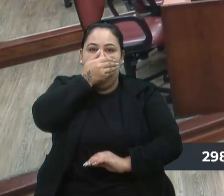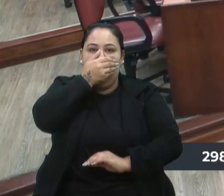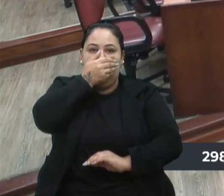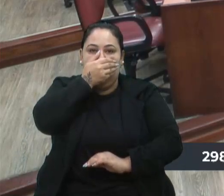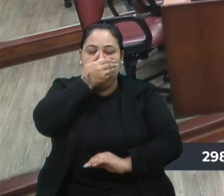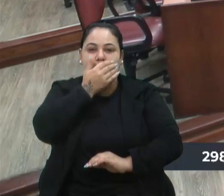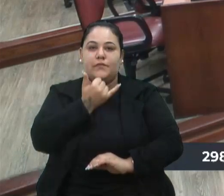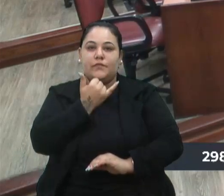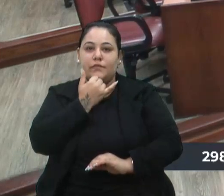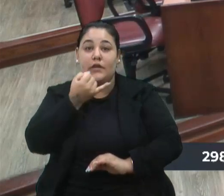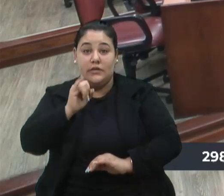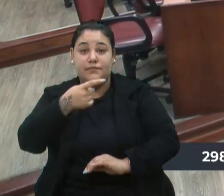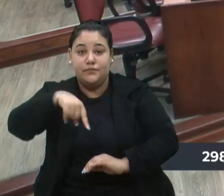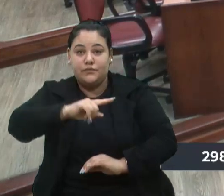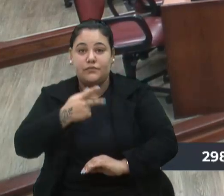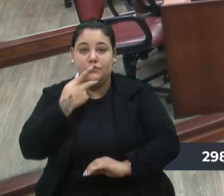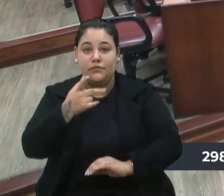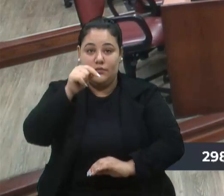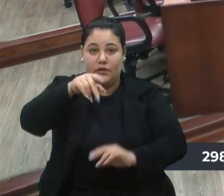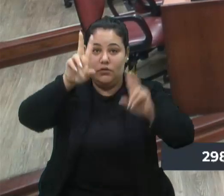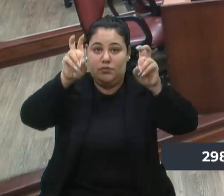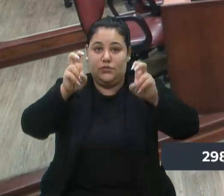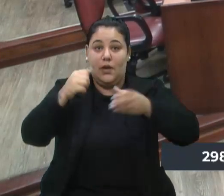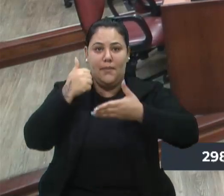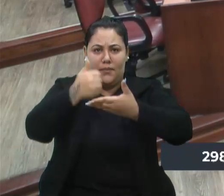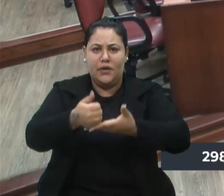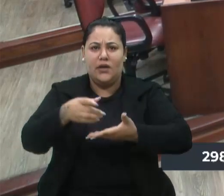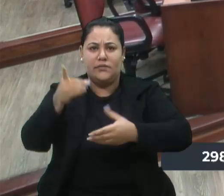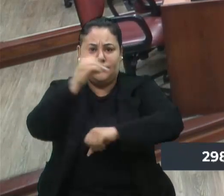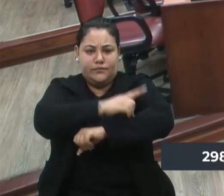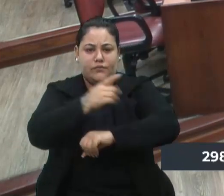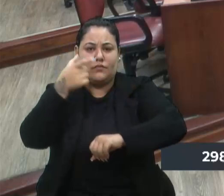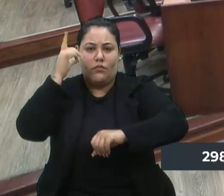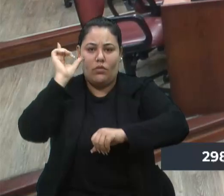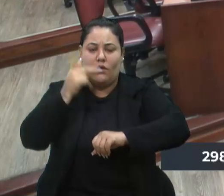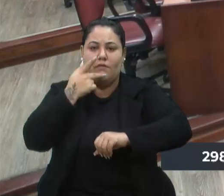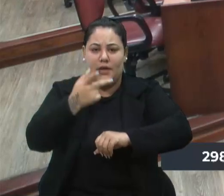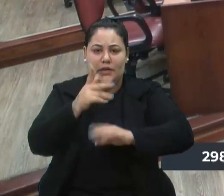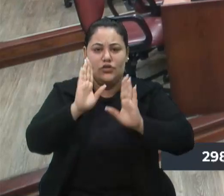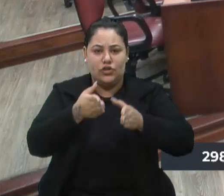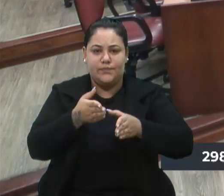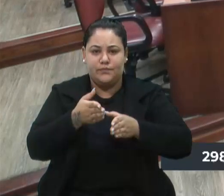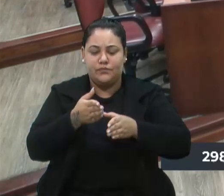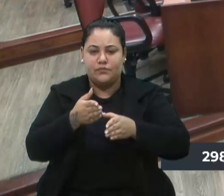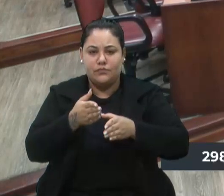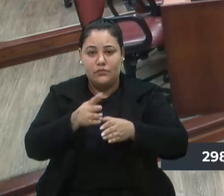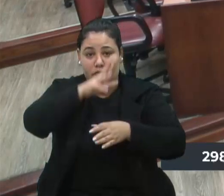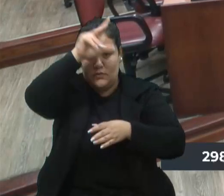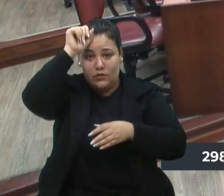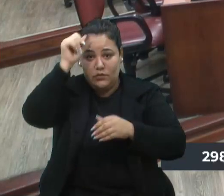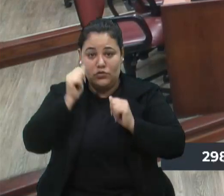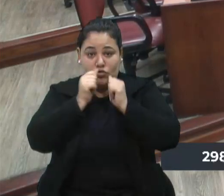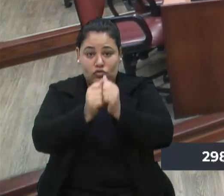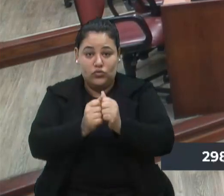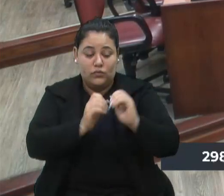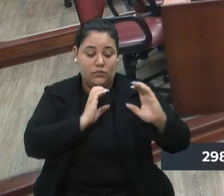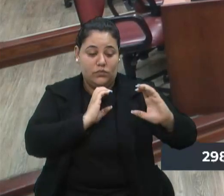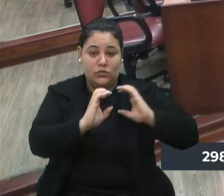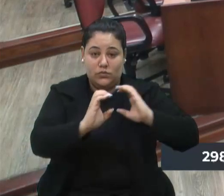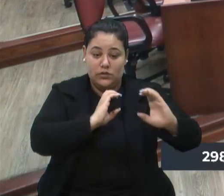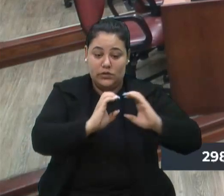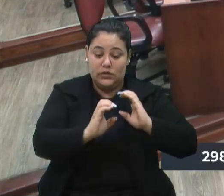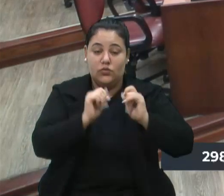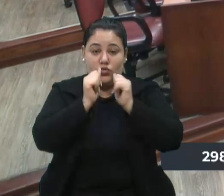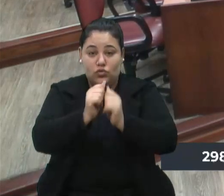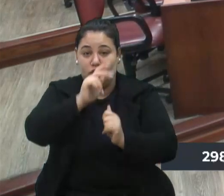Por isso que, no dia de ontem, eu falei a respeito disso, que a prefeitura, através da sua comunicação, através do